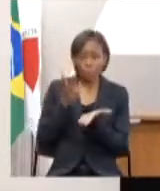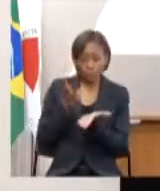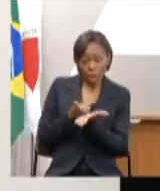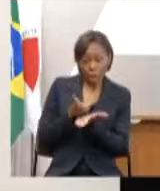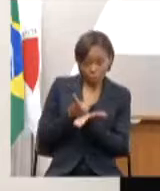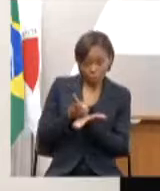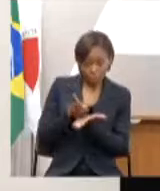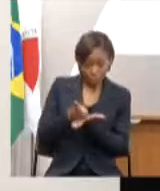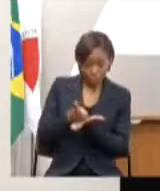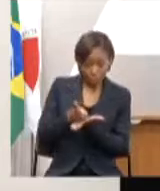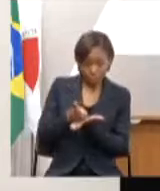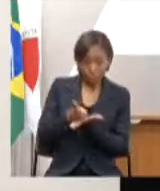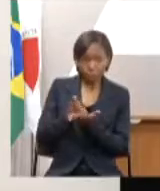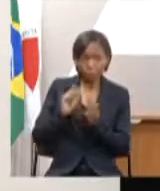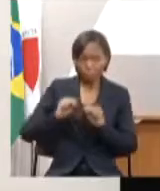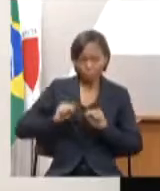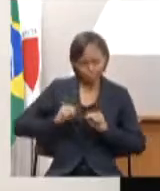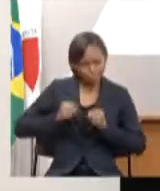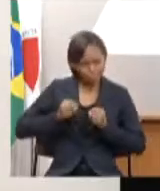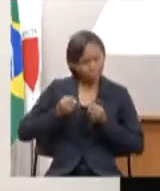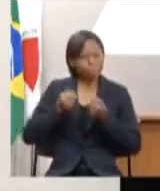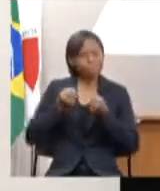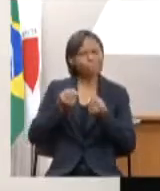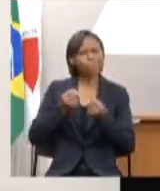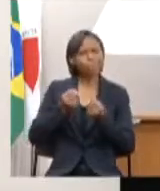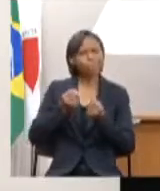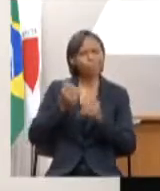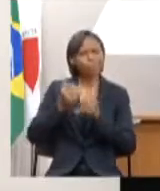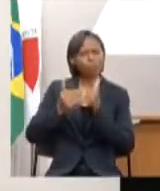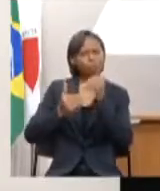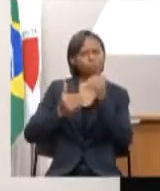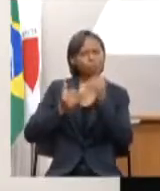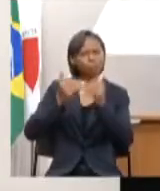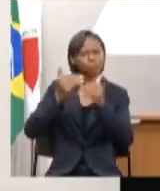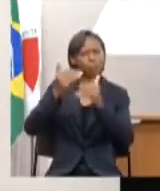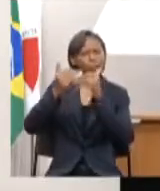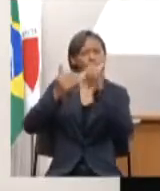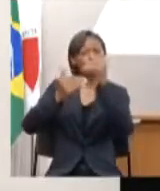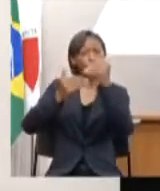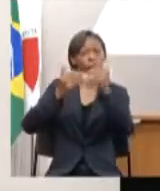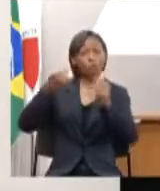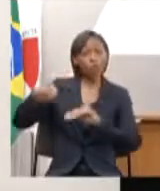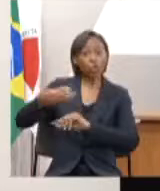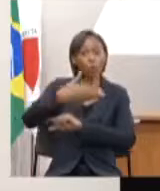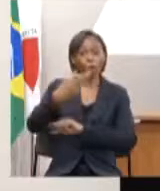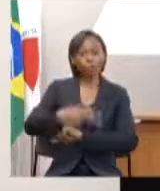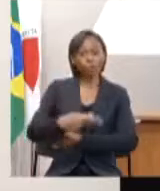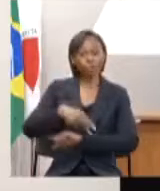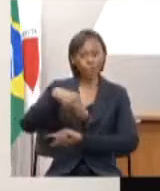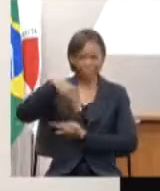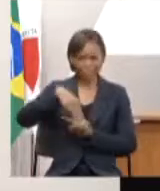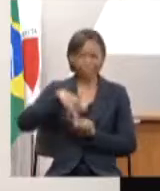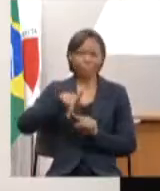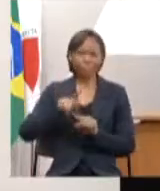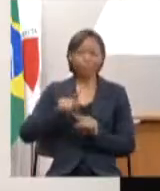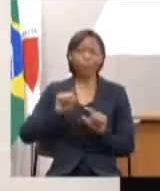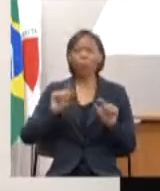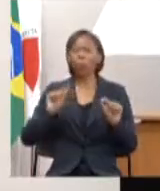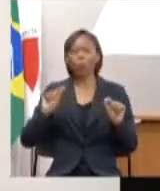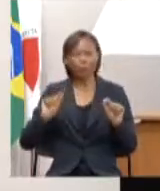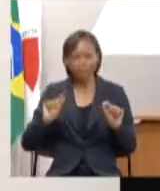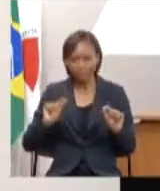e sim o fortalecimento desse processo inovador aqui em Minas é que todas as emendas